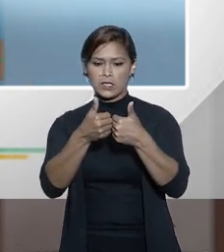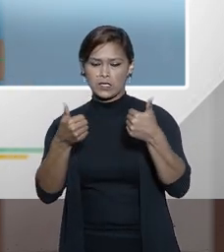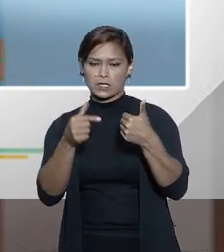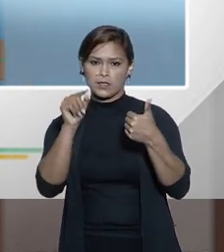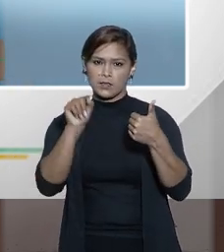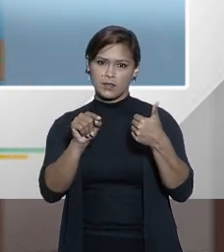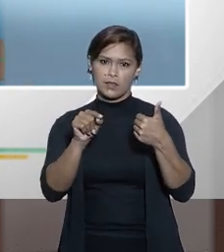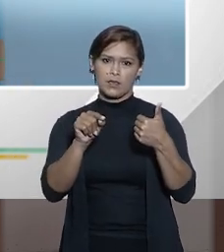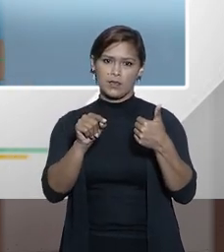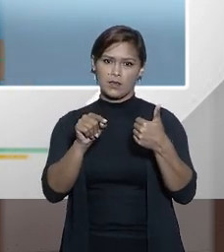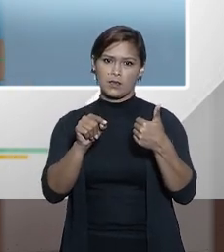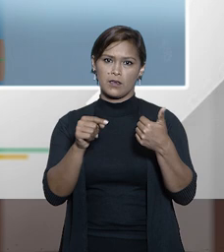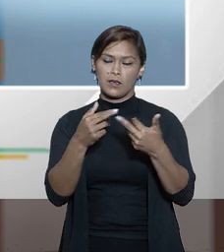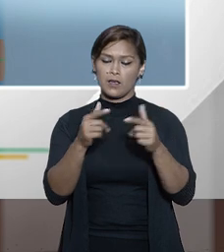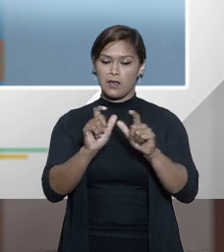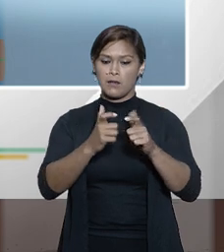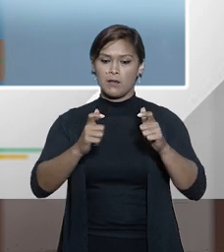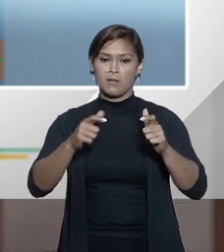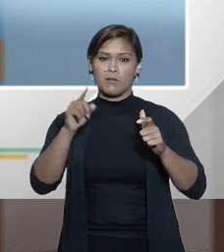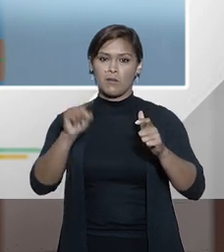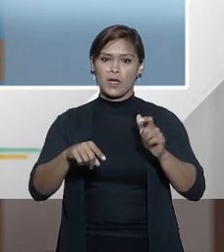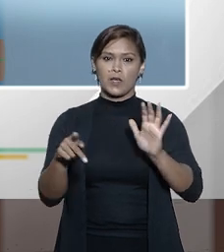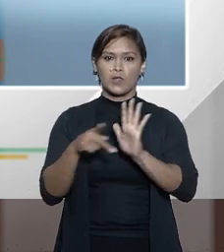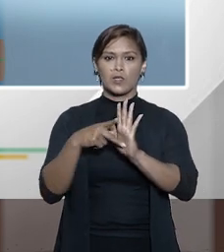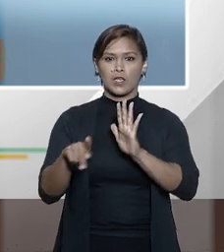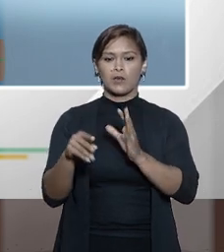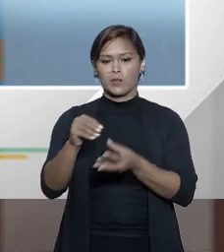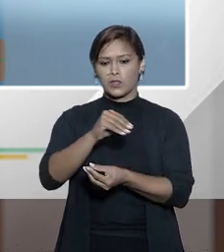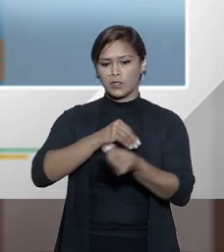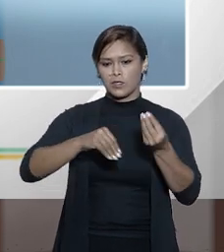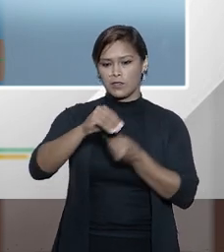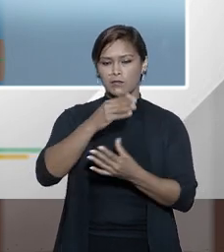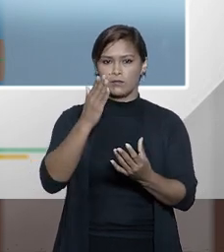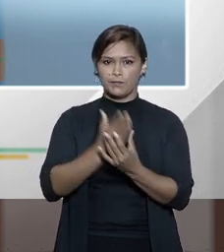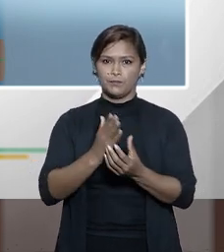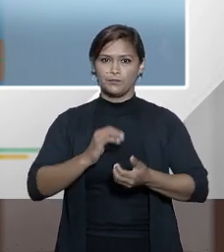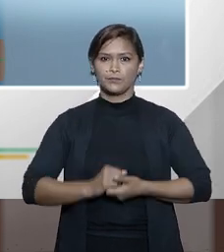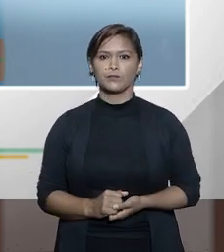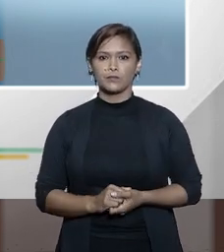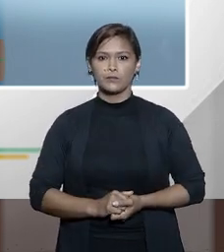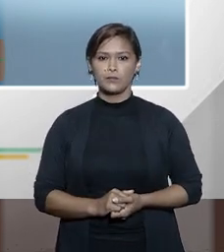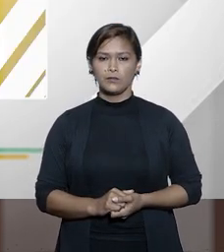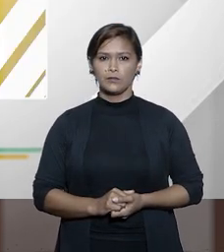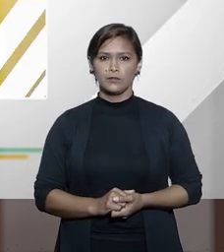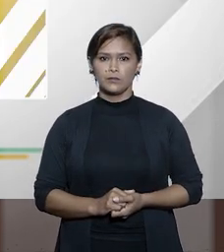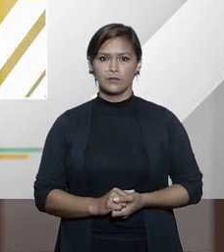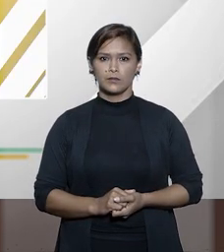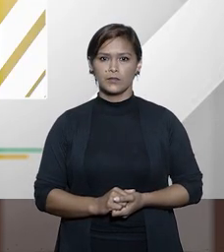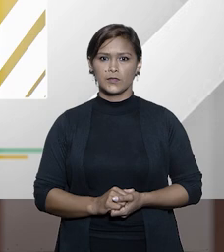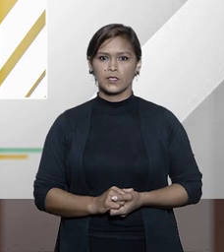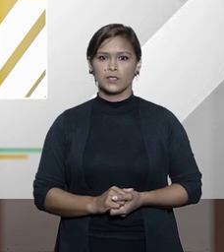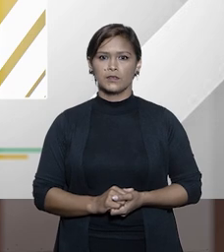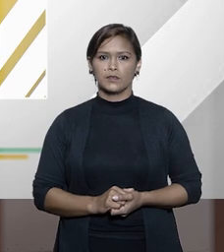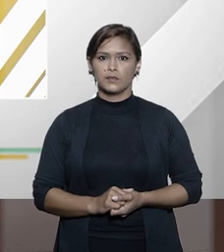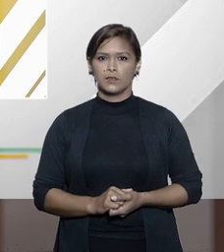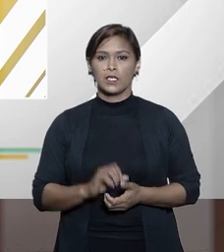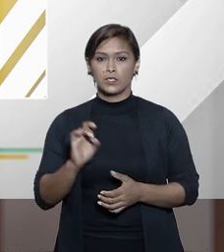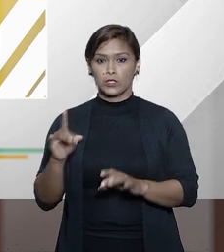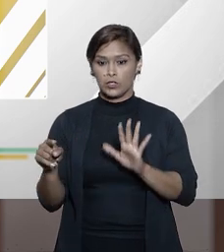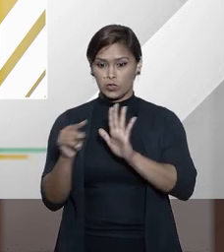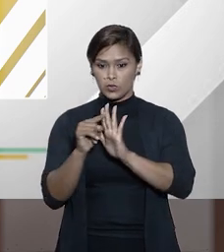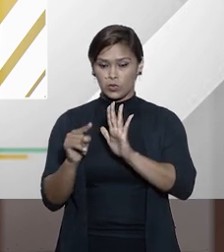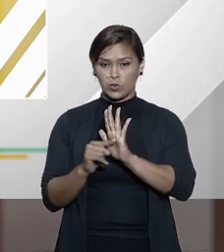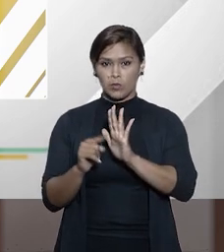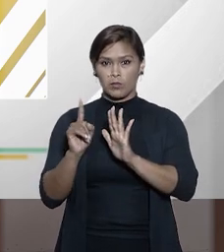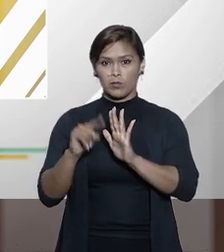separado e muito maior do que a questão da transferência de processos só para tocar